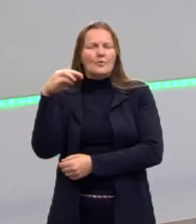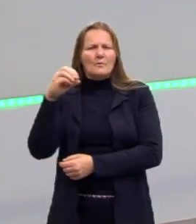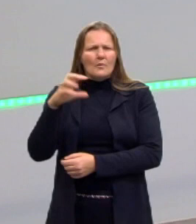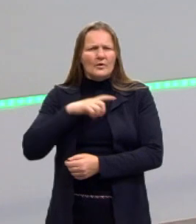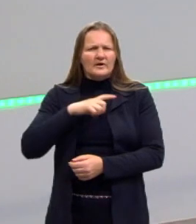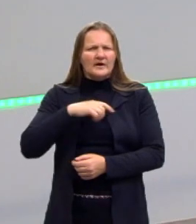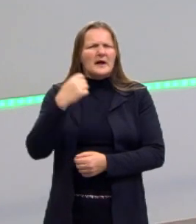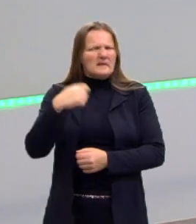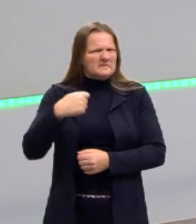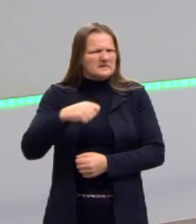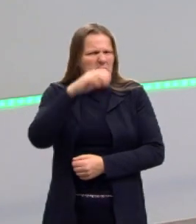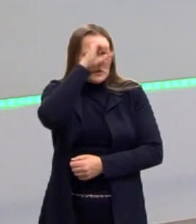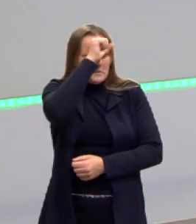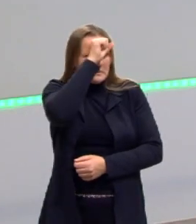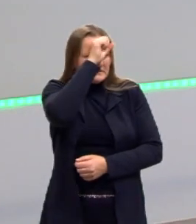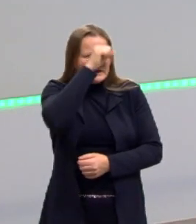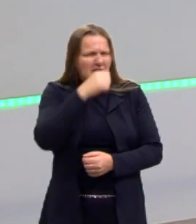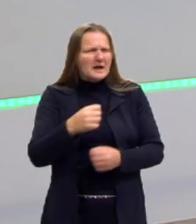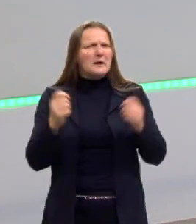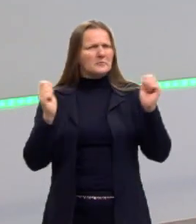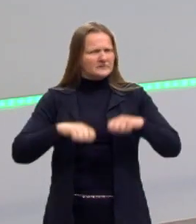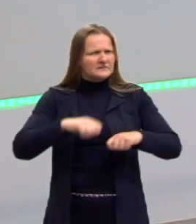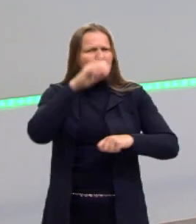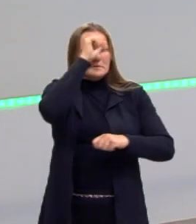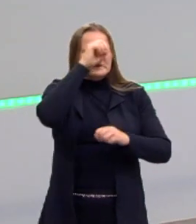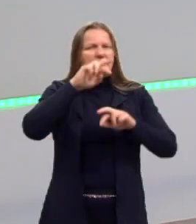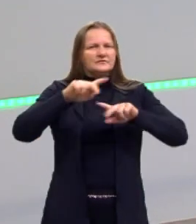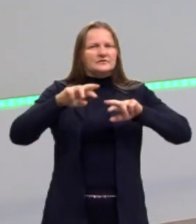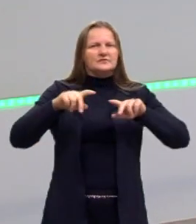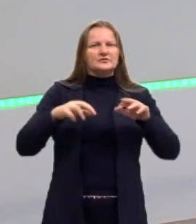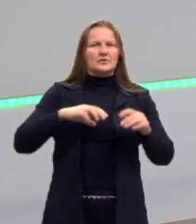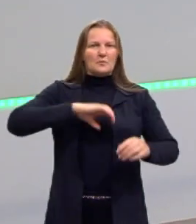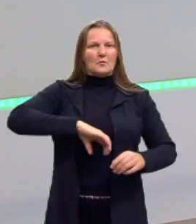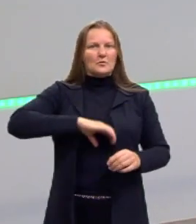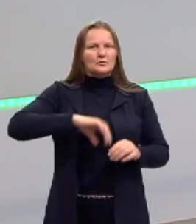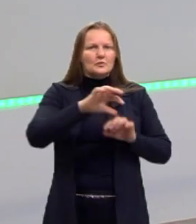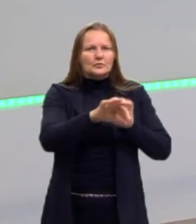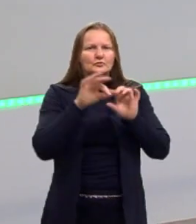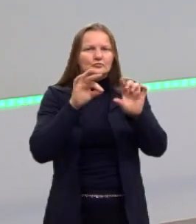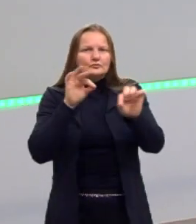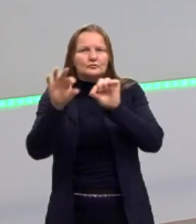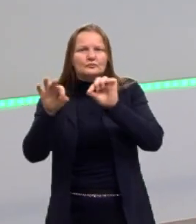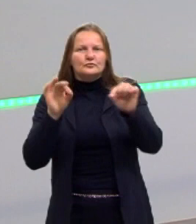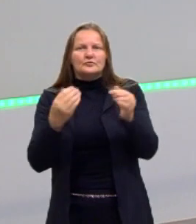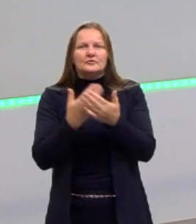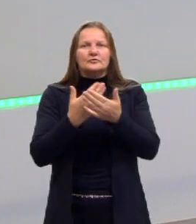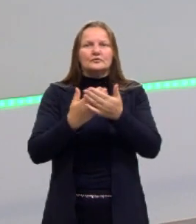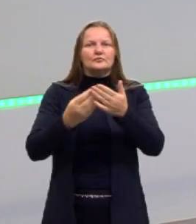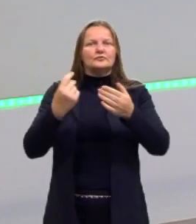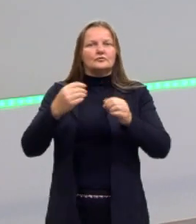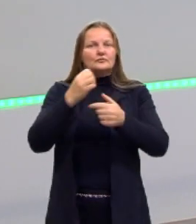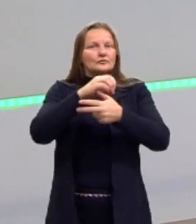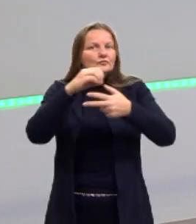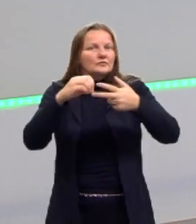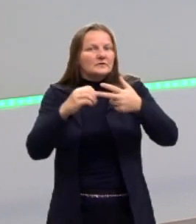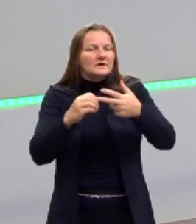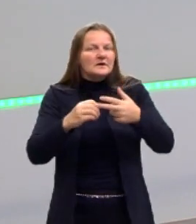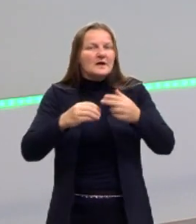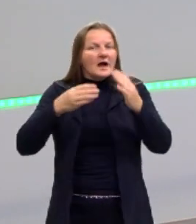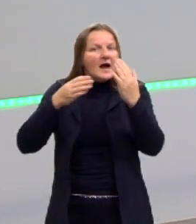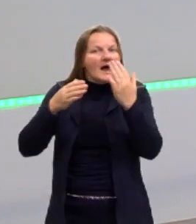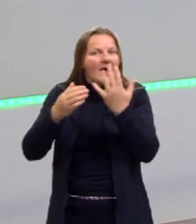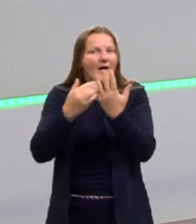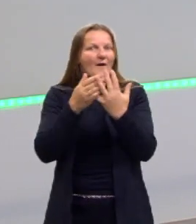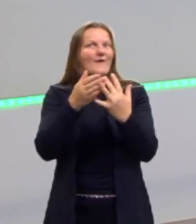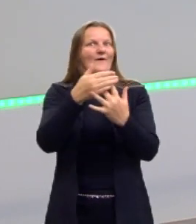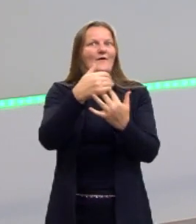consegue puxar alguma coisa aí da nossa aula de língua portuguesa, alguma coisa dos nossos estudos para o ENEM, através desse